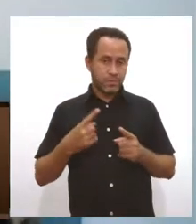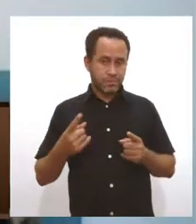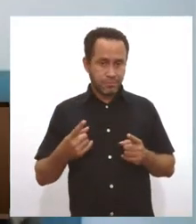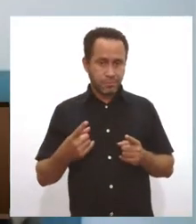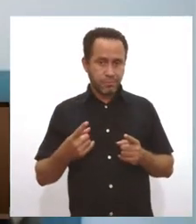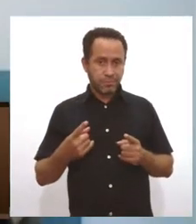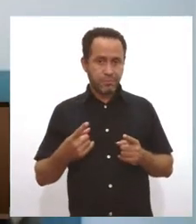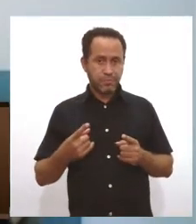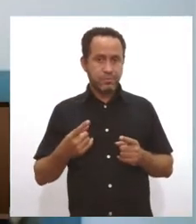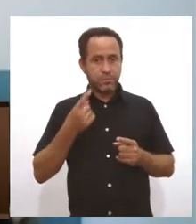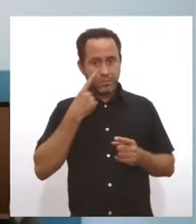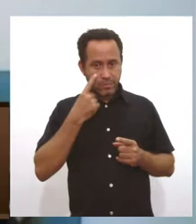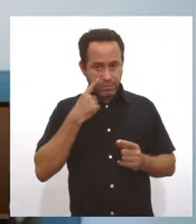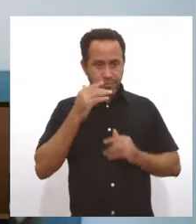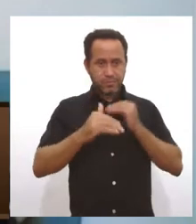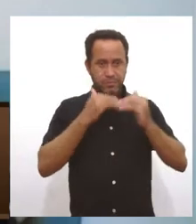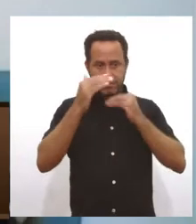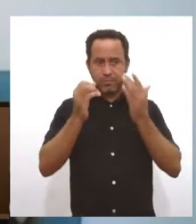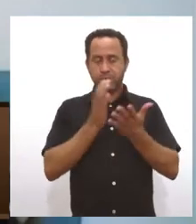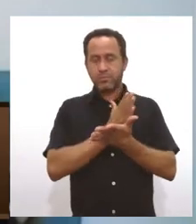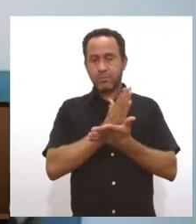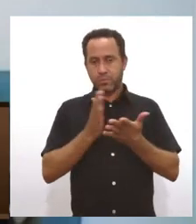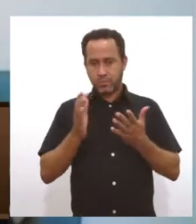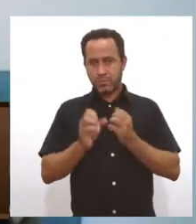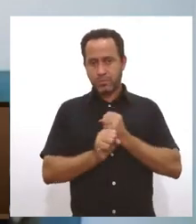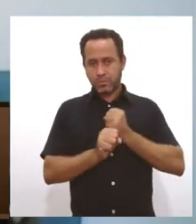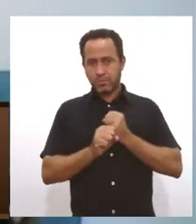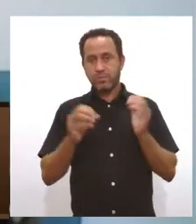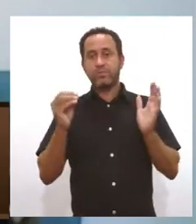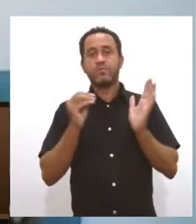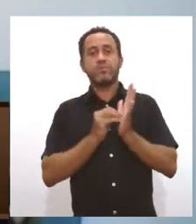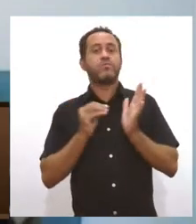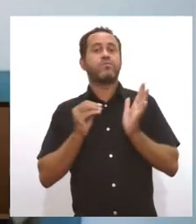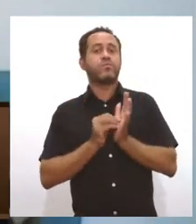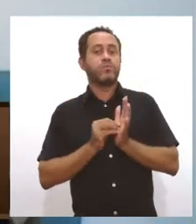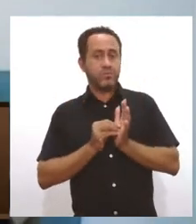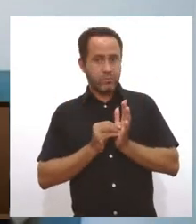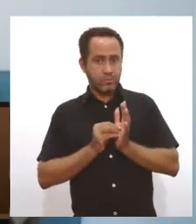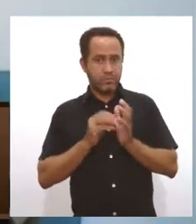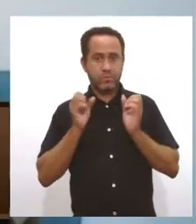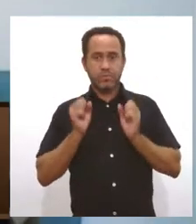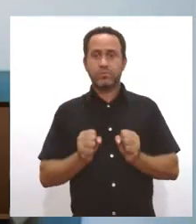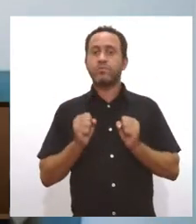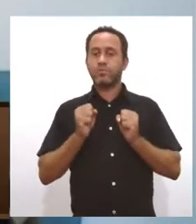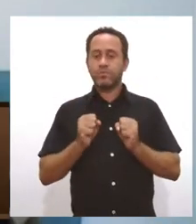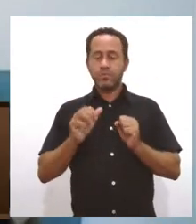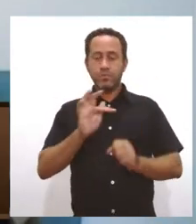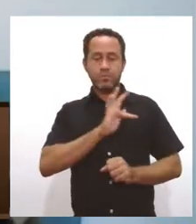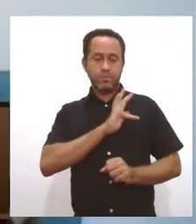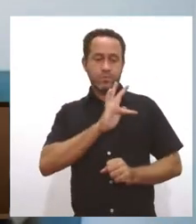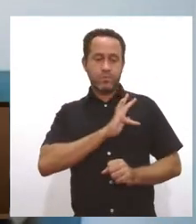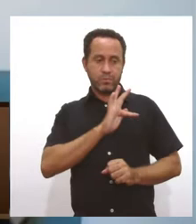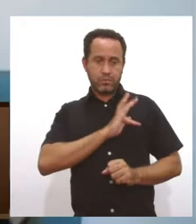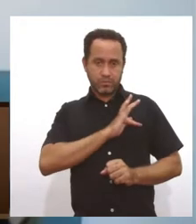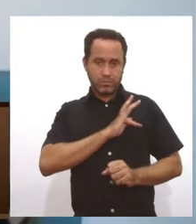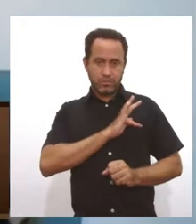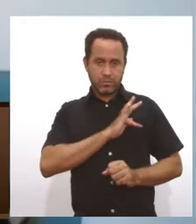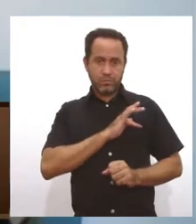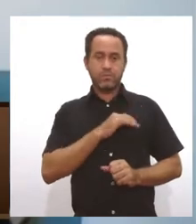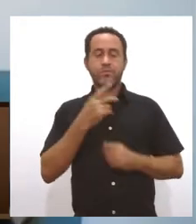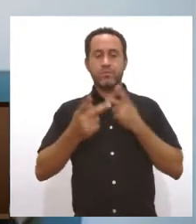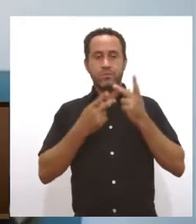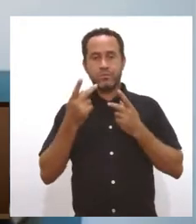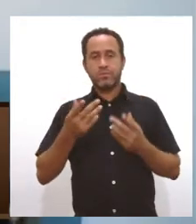acompanhando, há longos anos, a ausência do poder mesmo de fiscalização, como já foi colocado. O número de